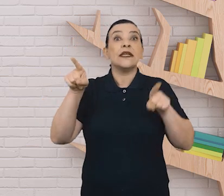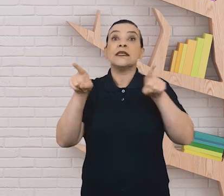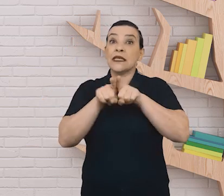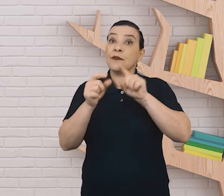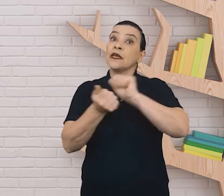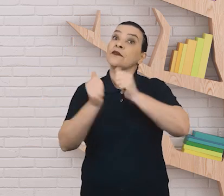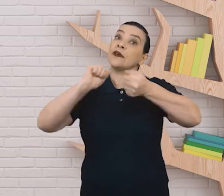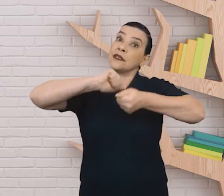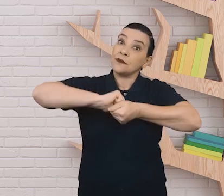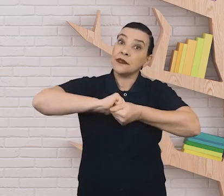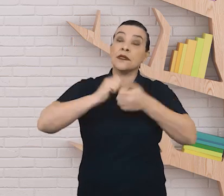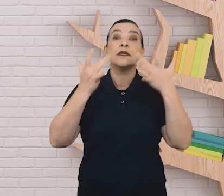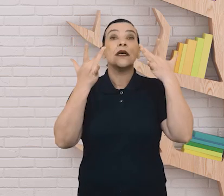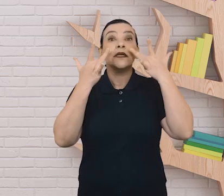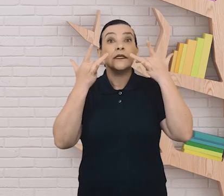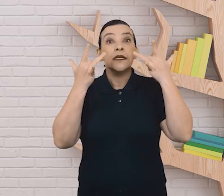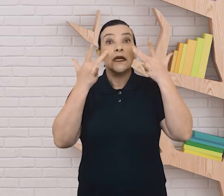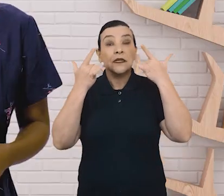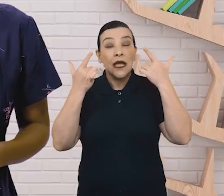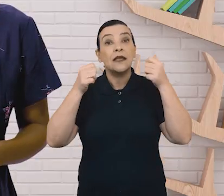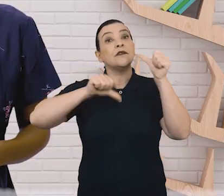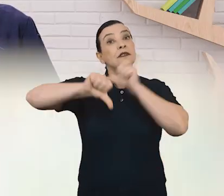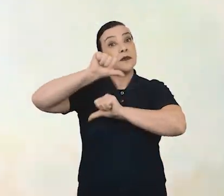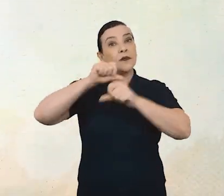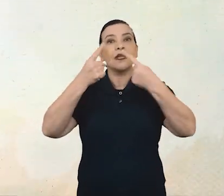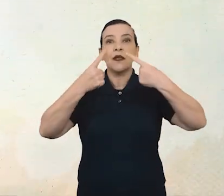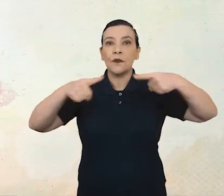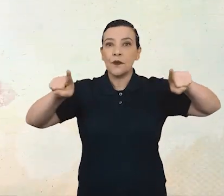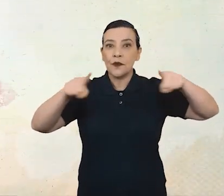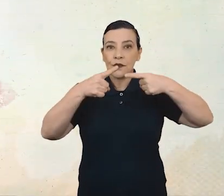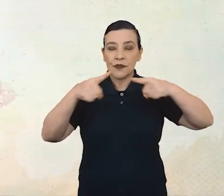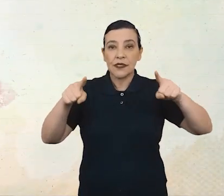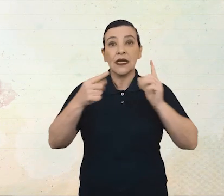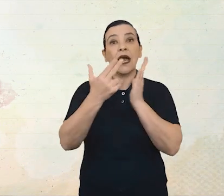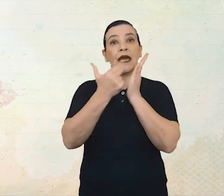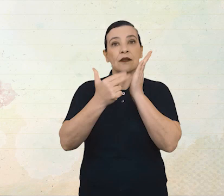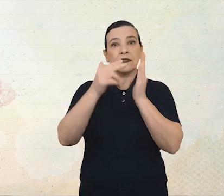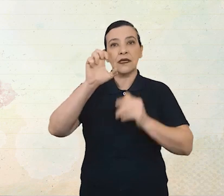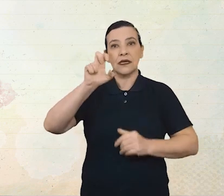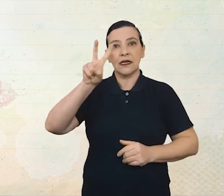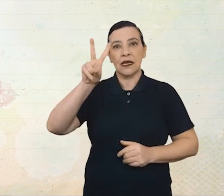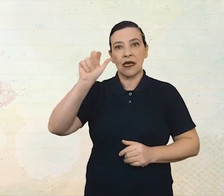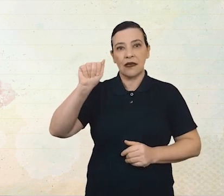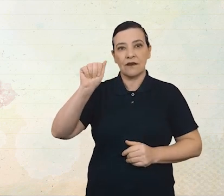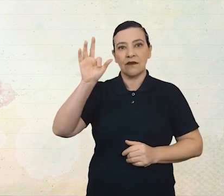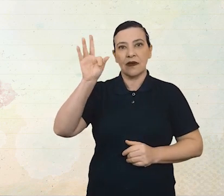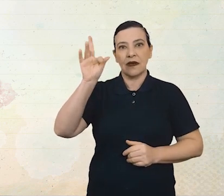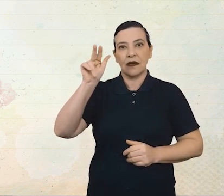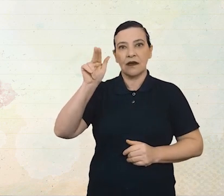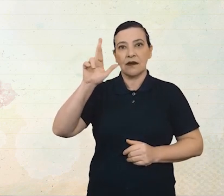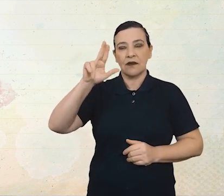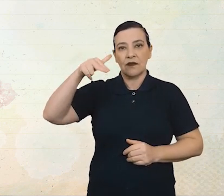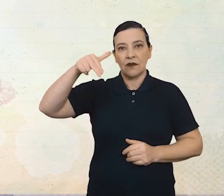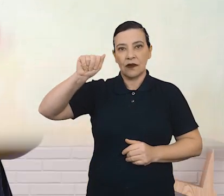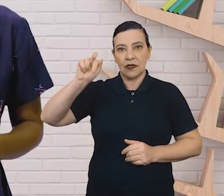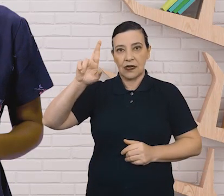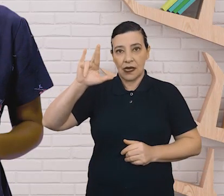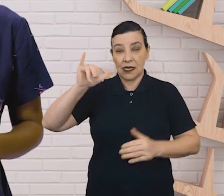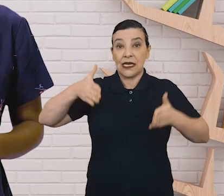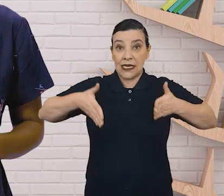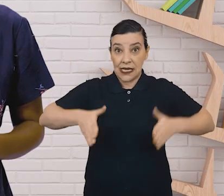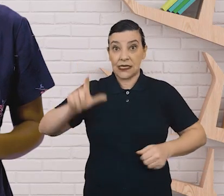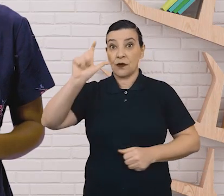adaptadas para o teatro ou viraram música. A ilustradora Eva Furnari nasceu na Itália e mudou-se para São Paulo nos anos